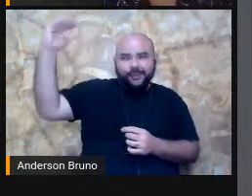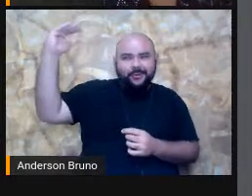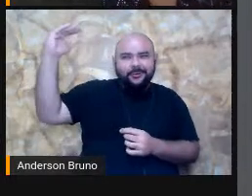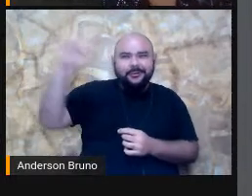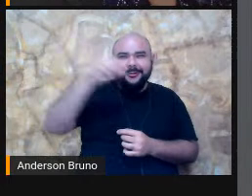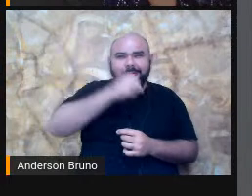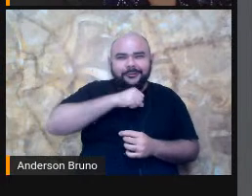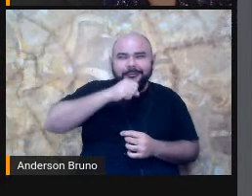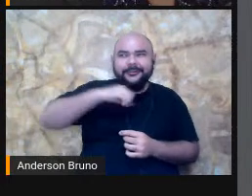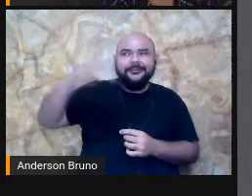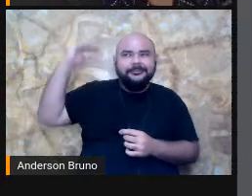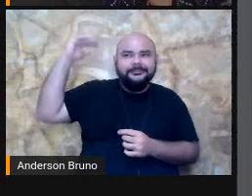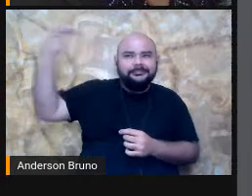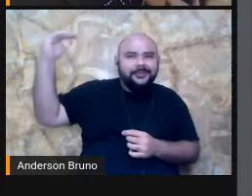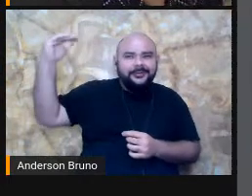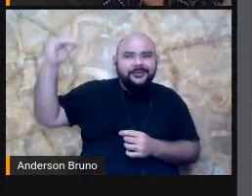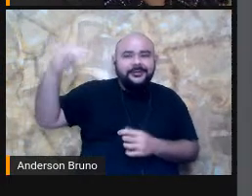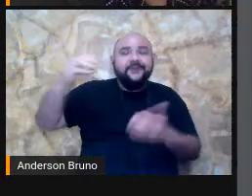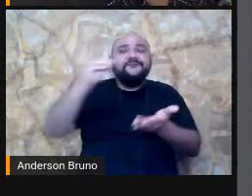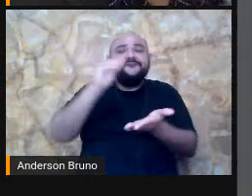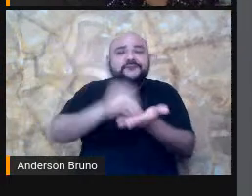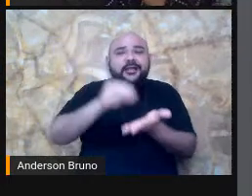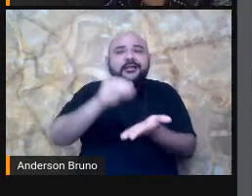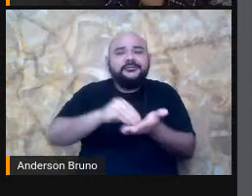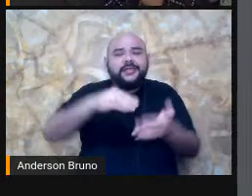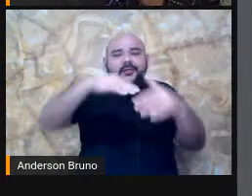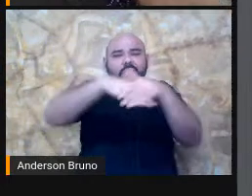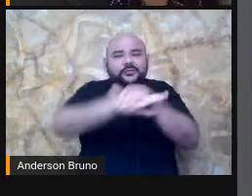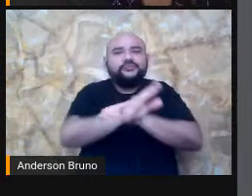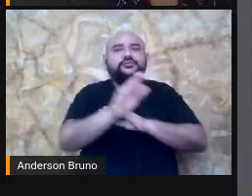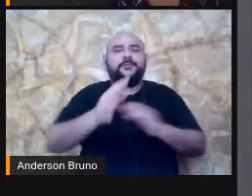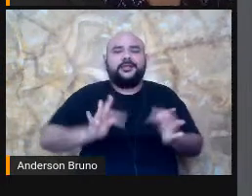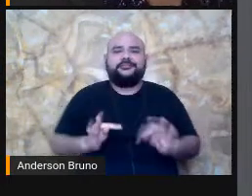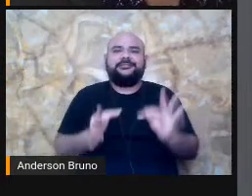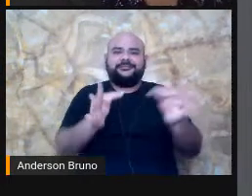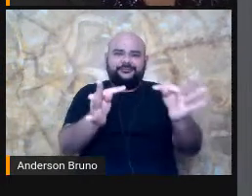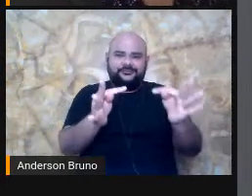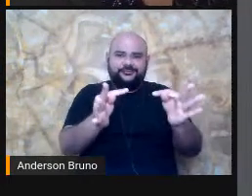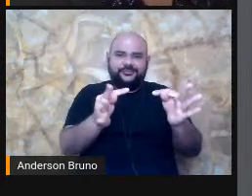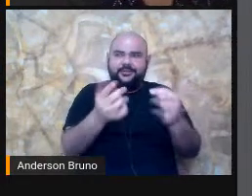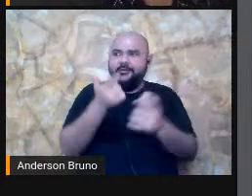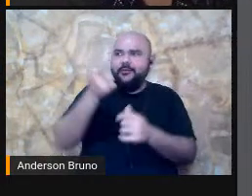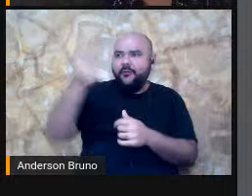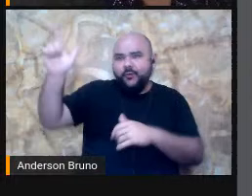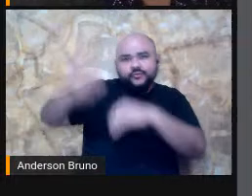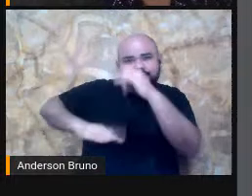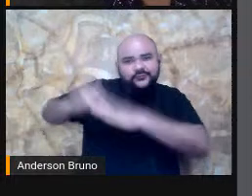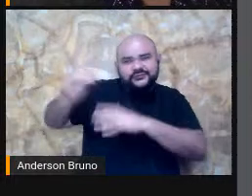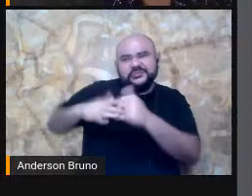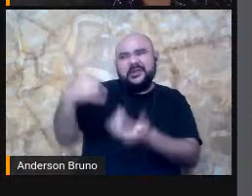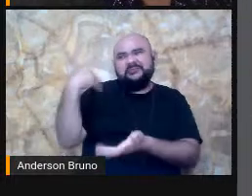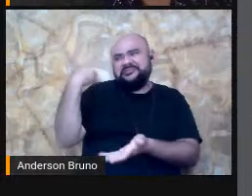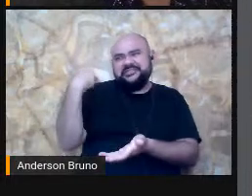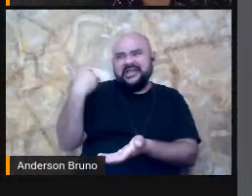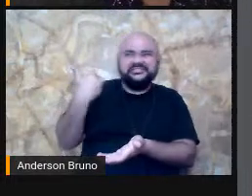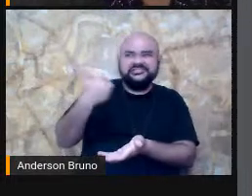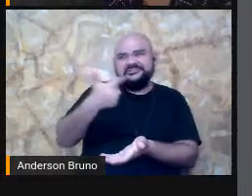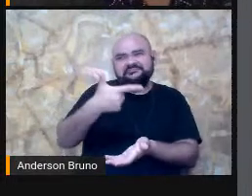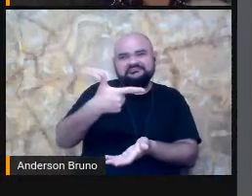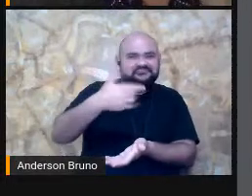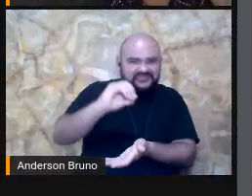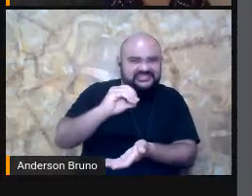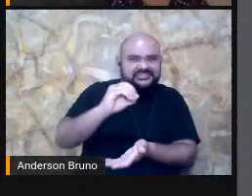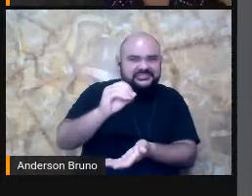anos Graças a Deus E aí Essas pessoas Elas têm Muito mais facilidade Na maioria das vezes Não é gente?